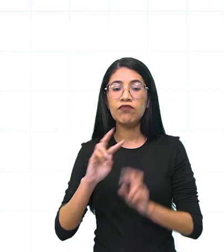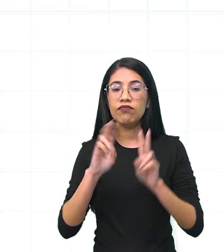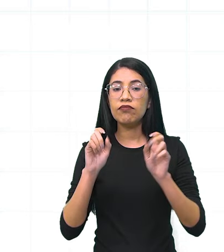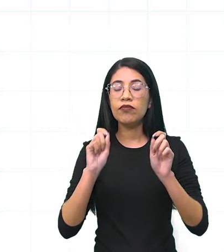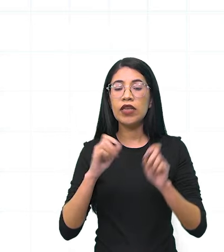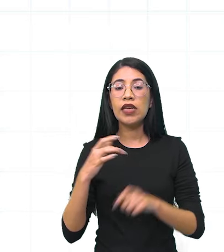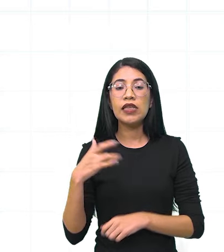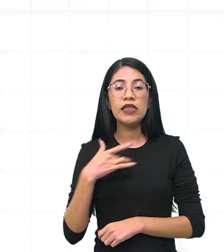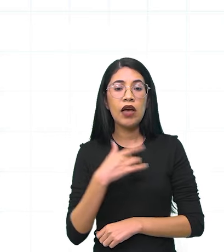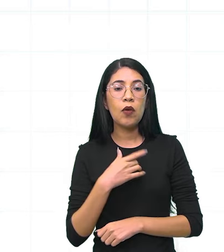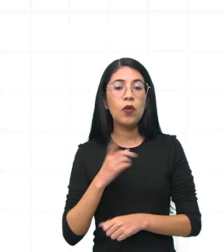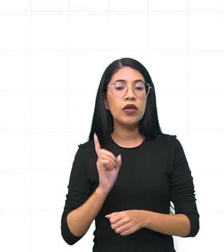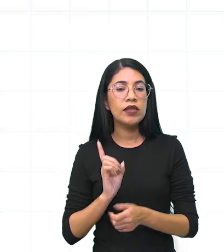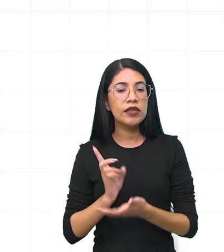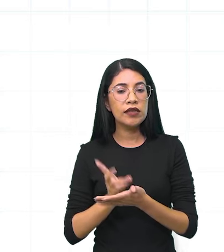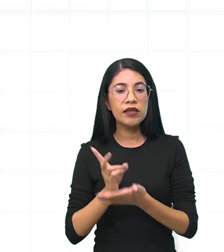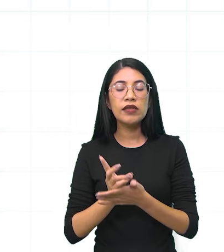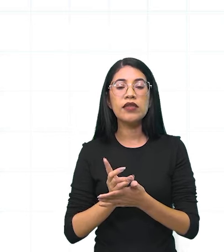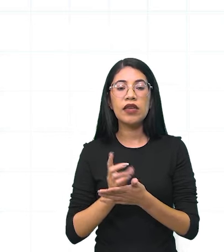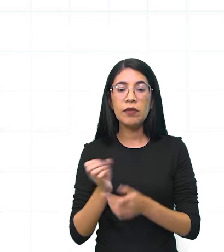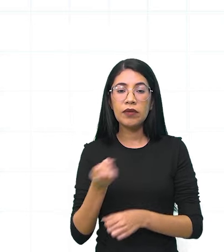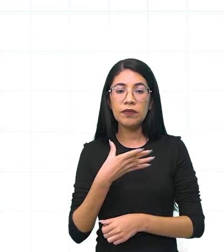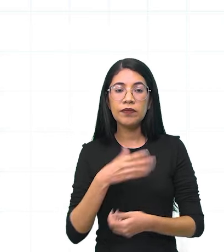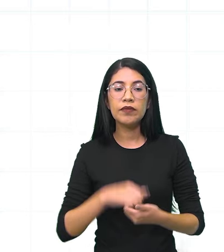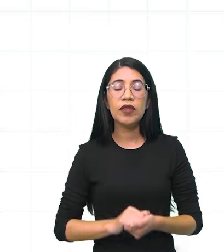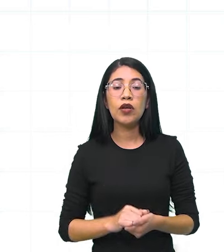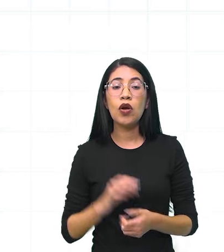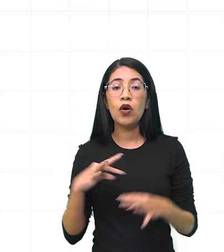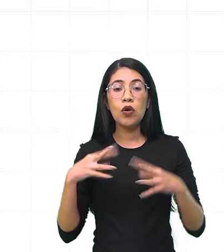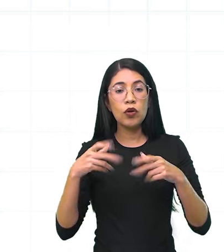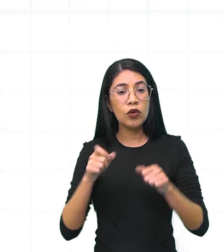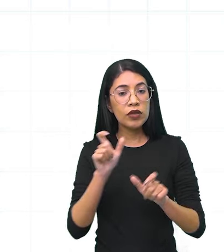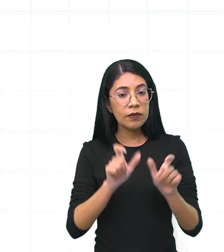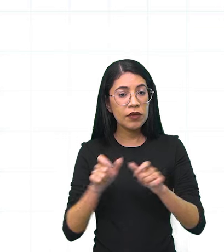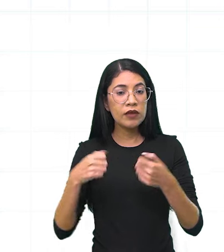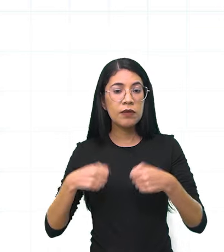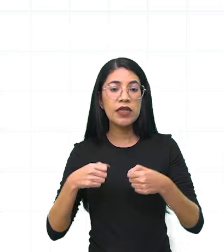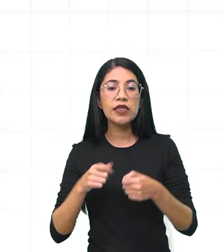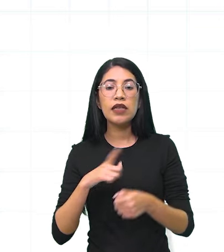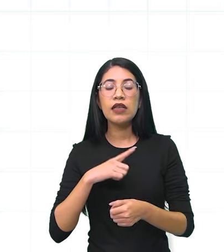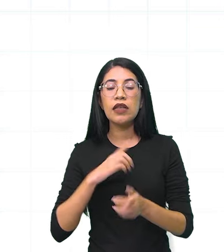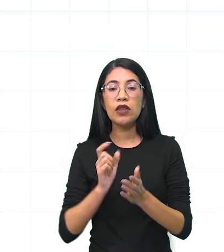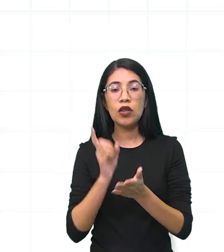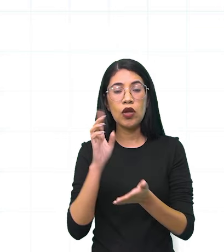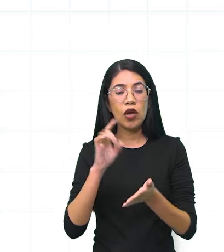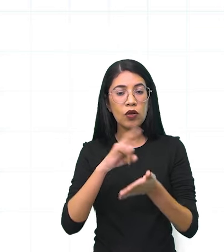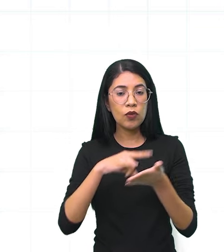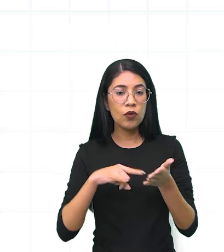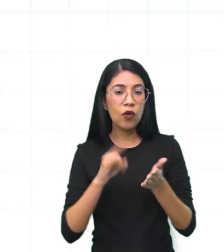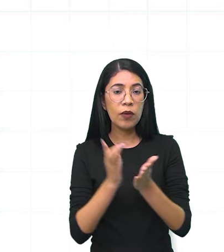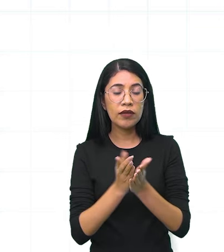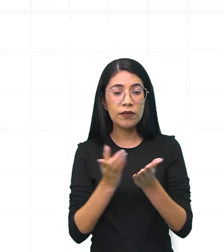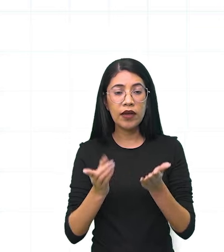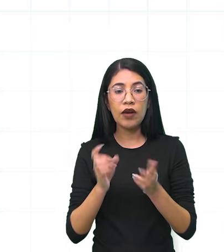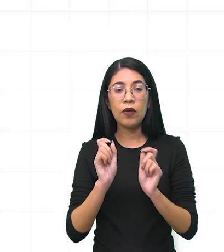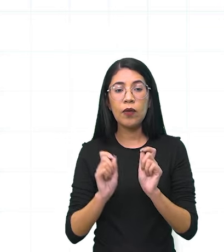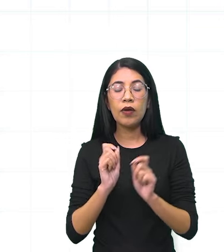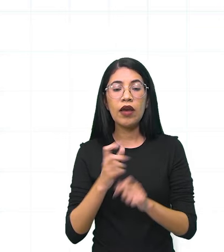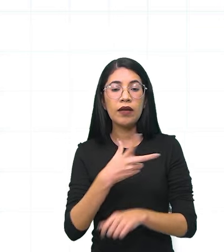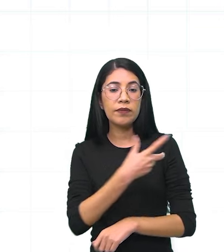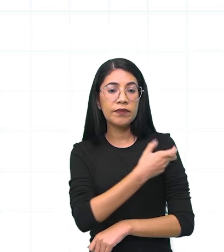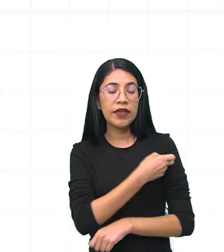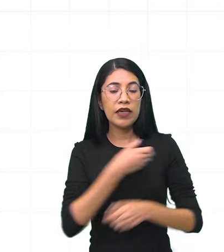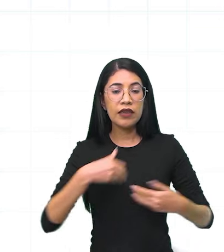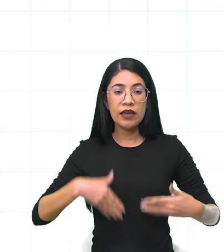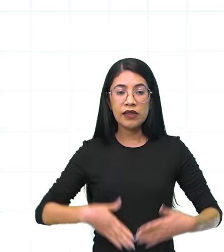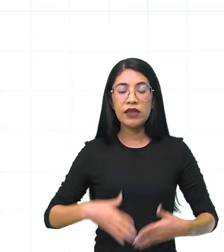em dia. Todo mundo precisa ter um documento que recebeu quando nasceu. A carteira